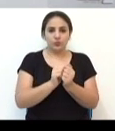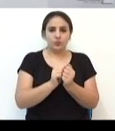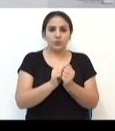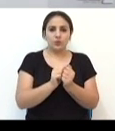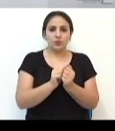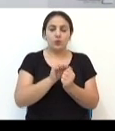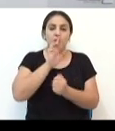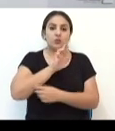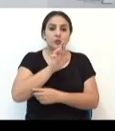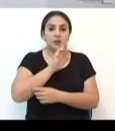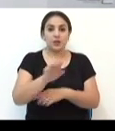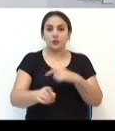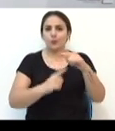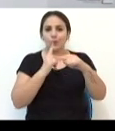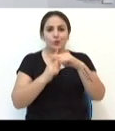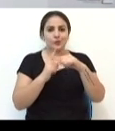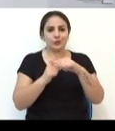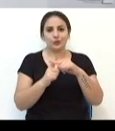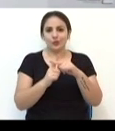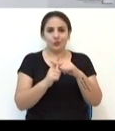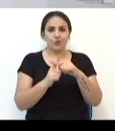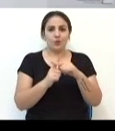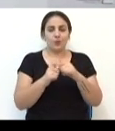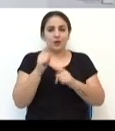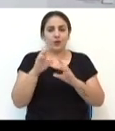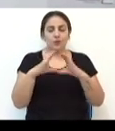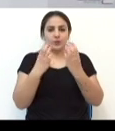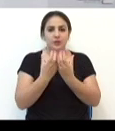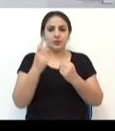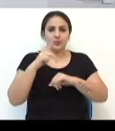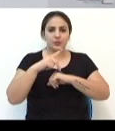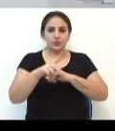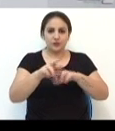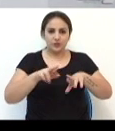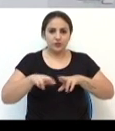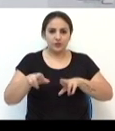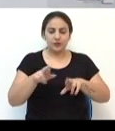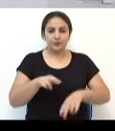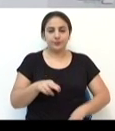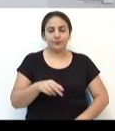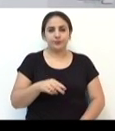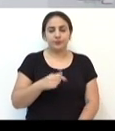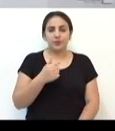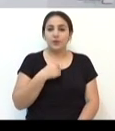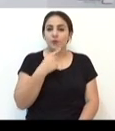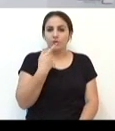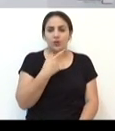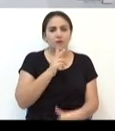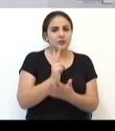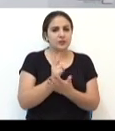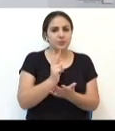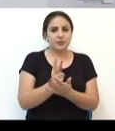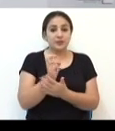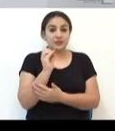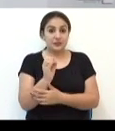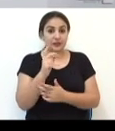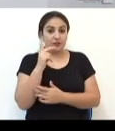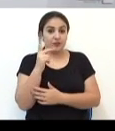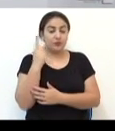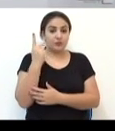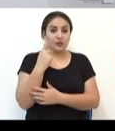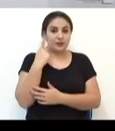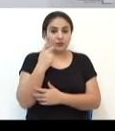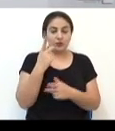resultados colocados à disposição da comunidade de Passo Fundo Regional. Eu tenho dito que, sempre quando o vereador se